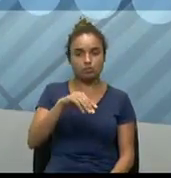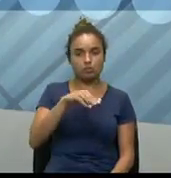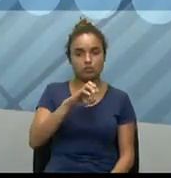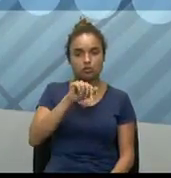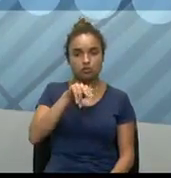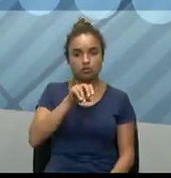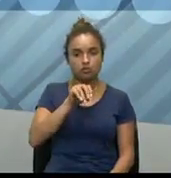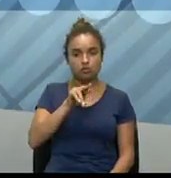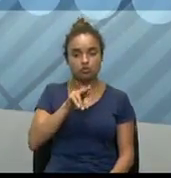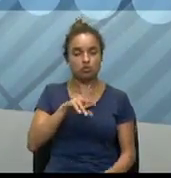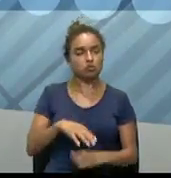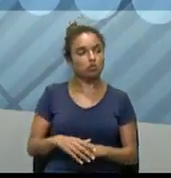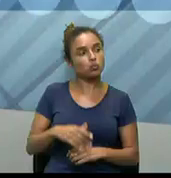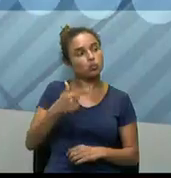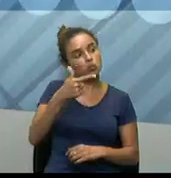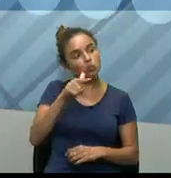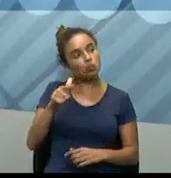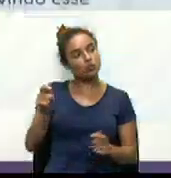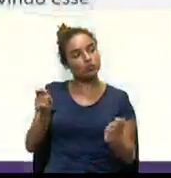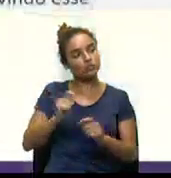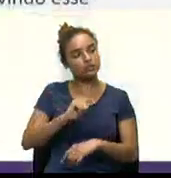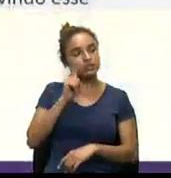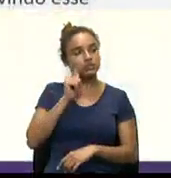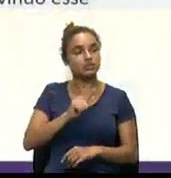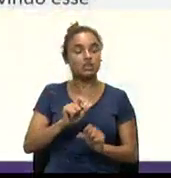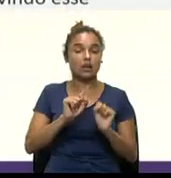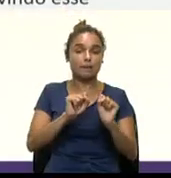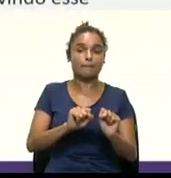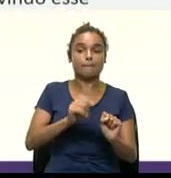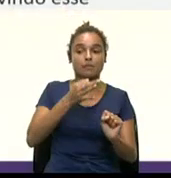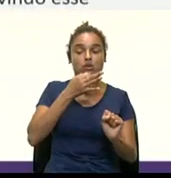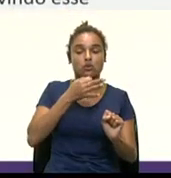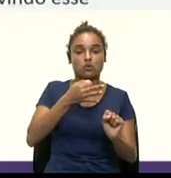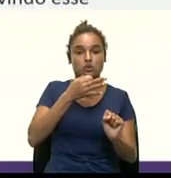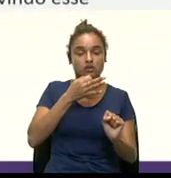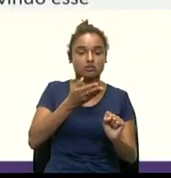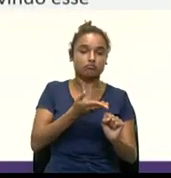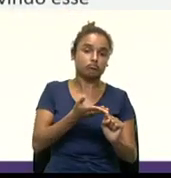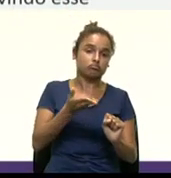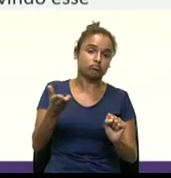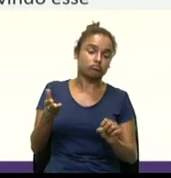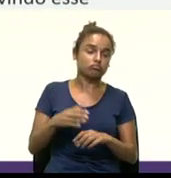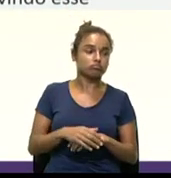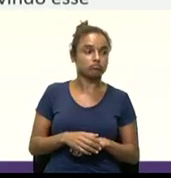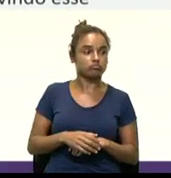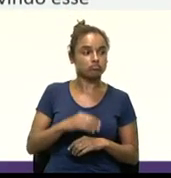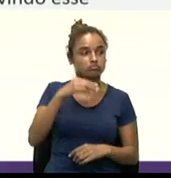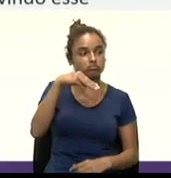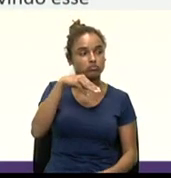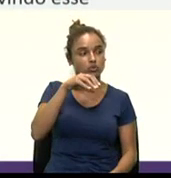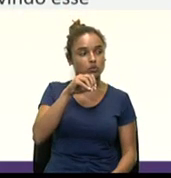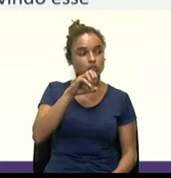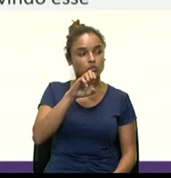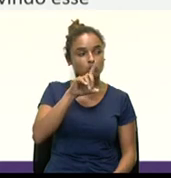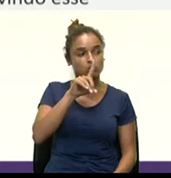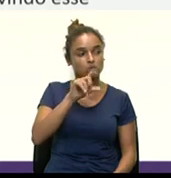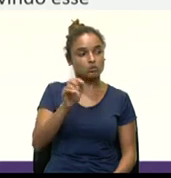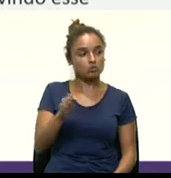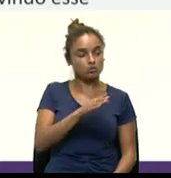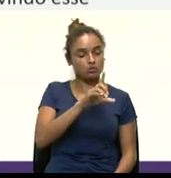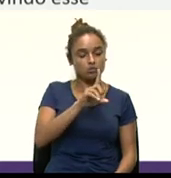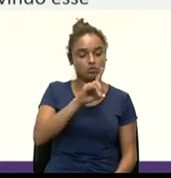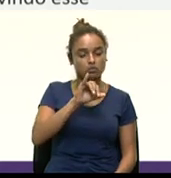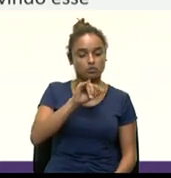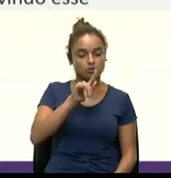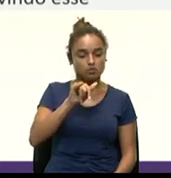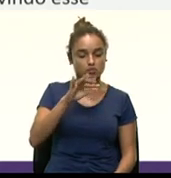E outras vantagens aí que eu posso citar para vocês, né? Como é uma moeda digital, o governo